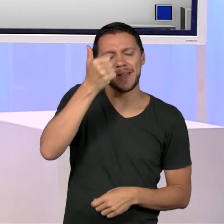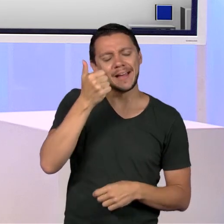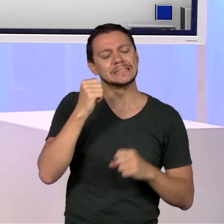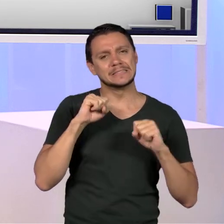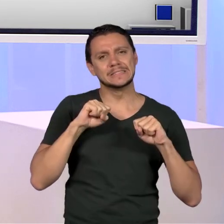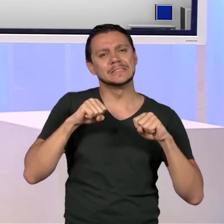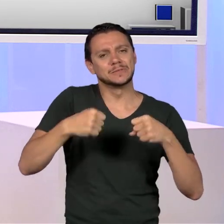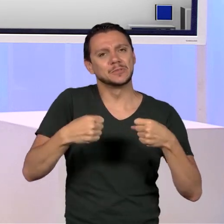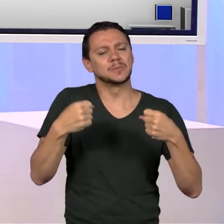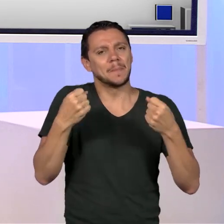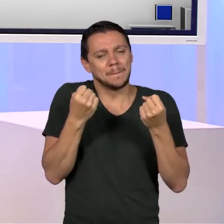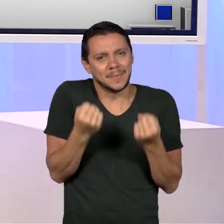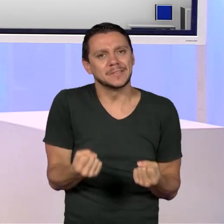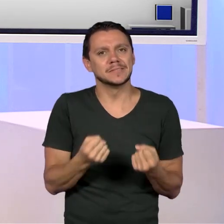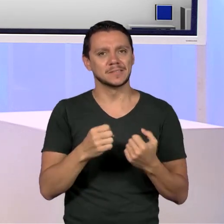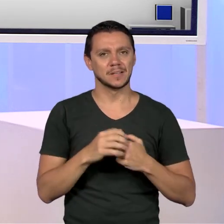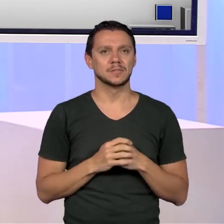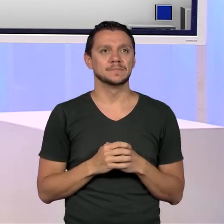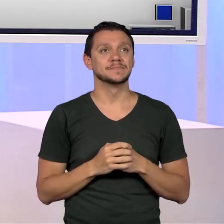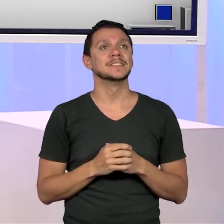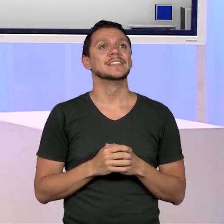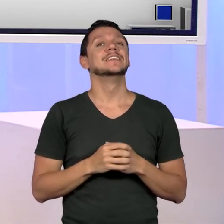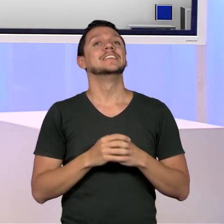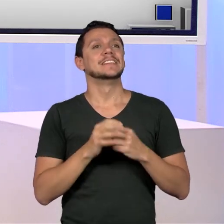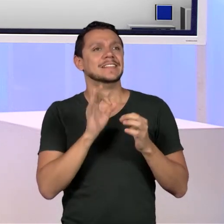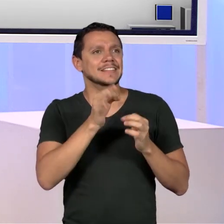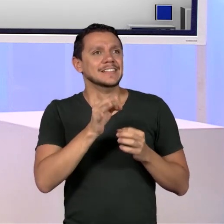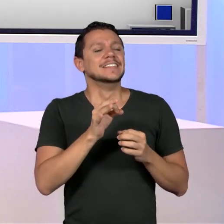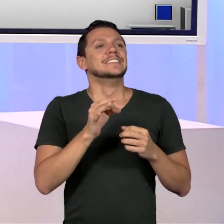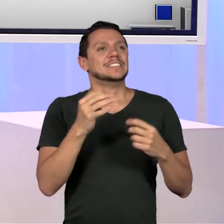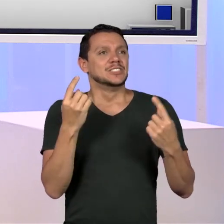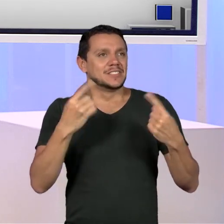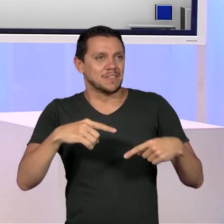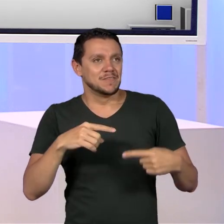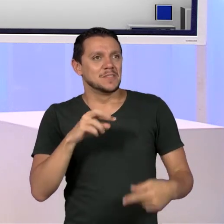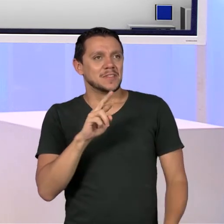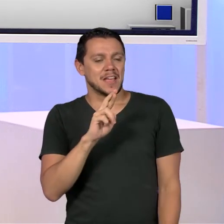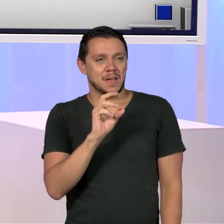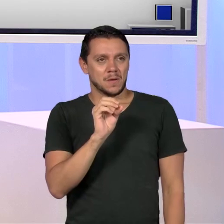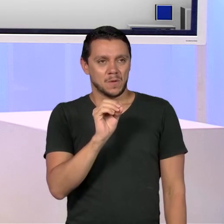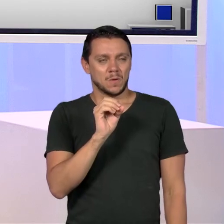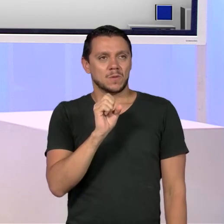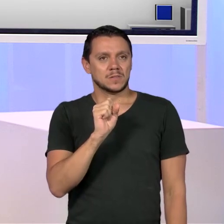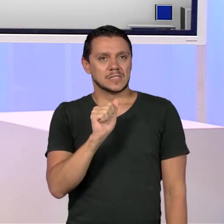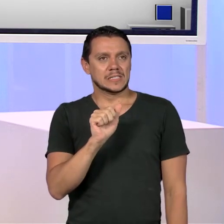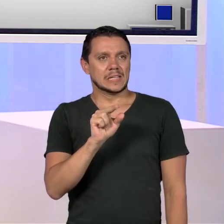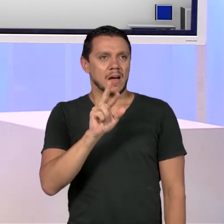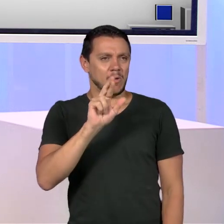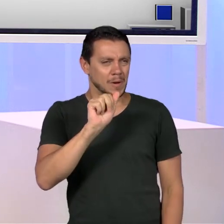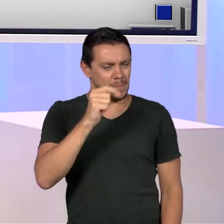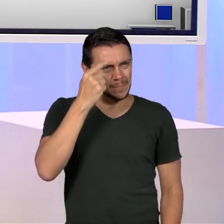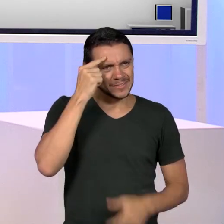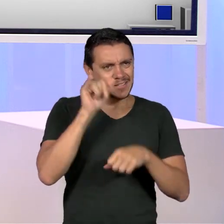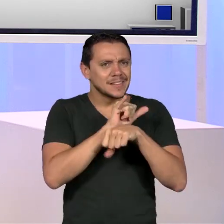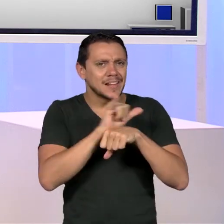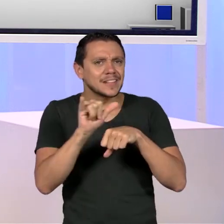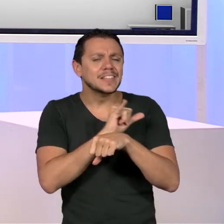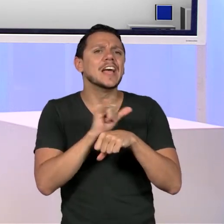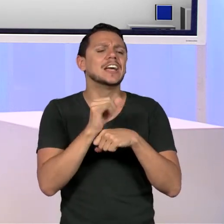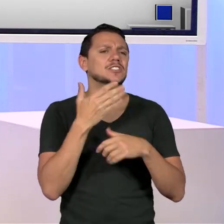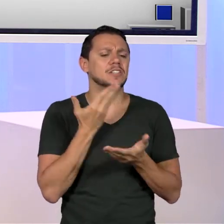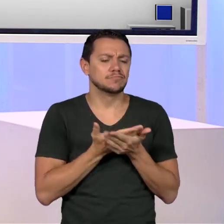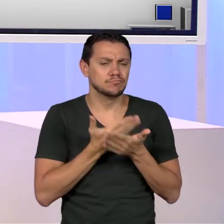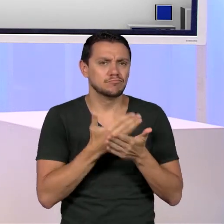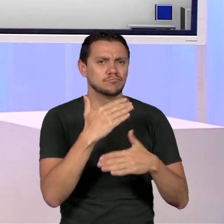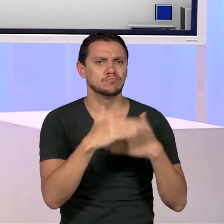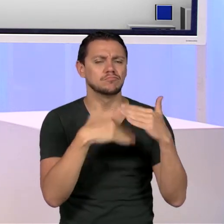Esse desafio, né, Rosaura, de pensar nas estratégias de formação e como trazer como objeto de estudo a